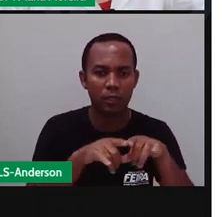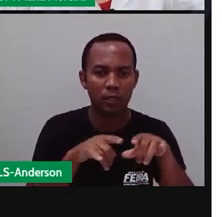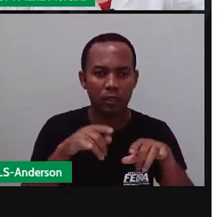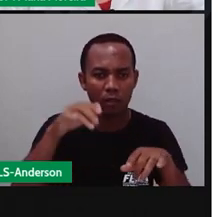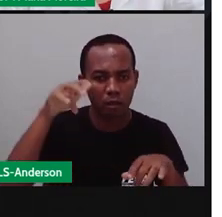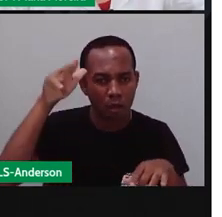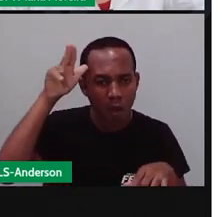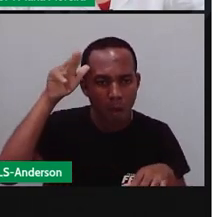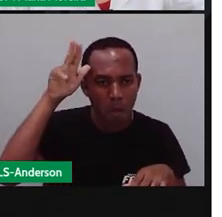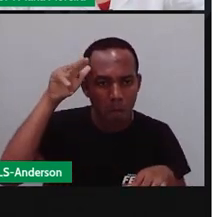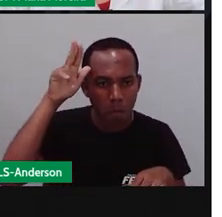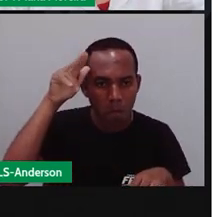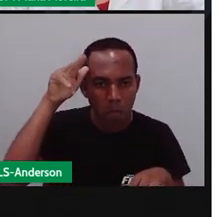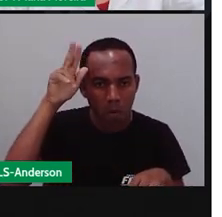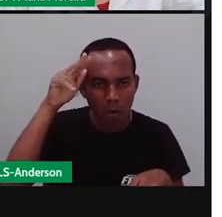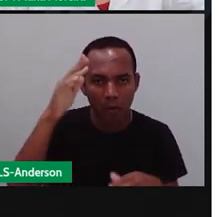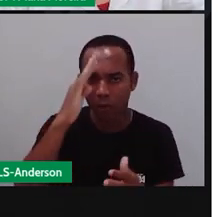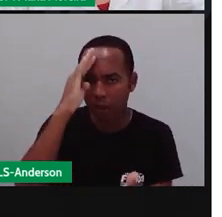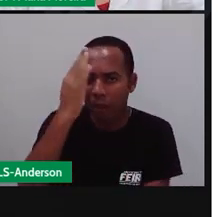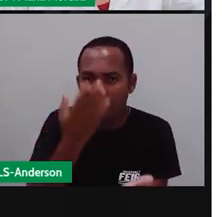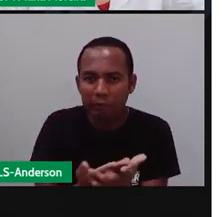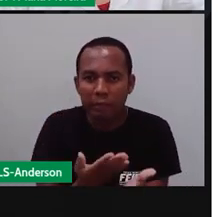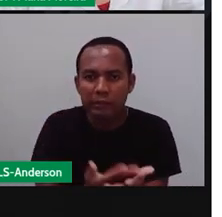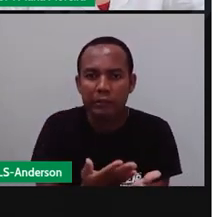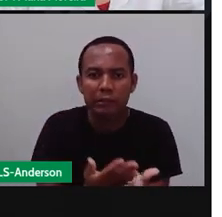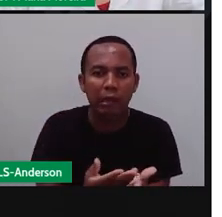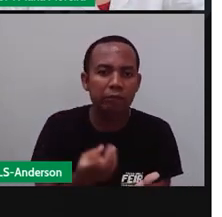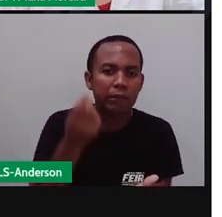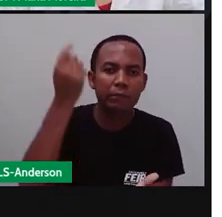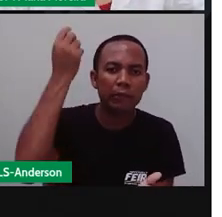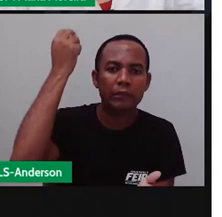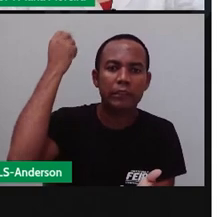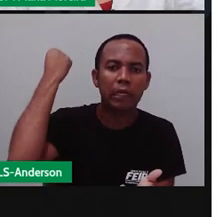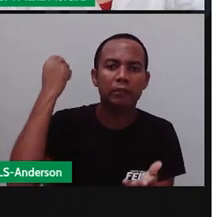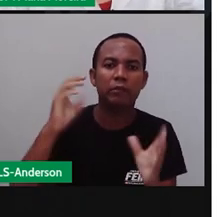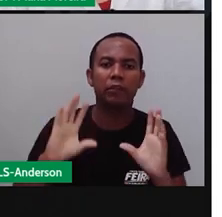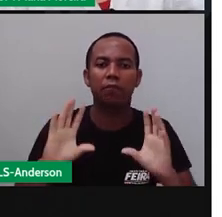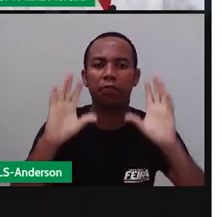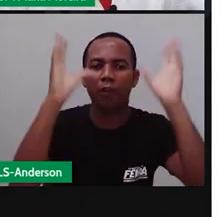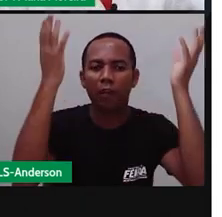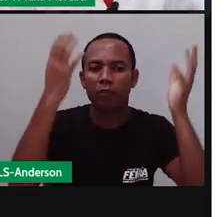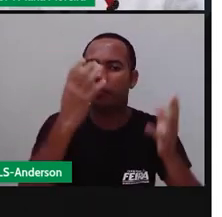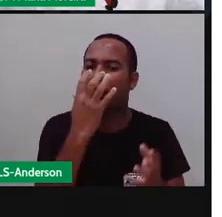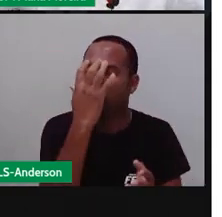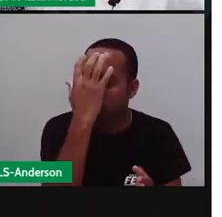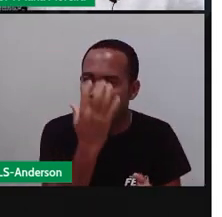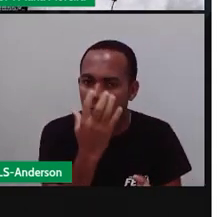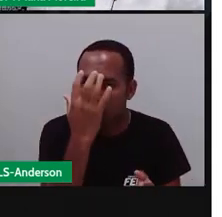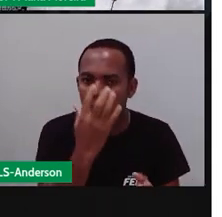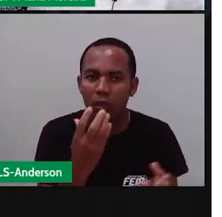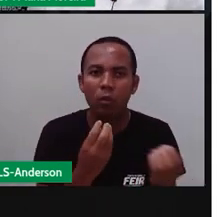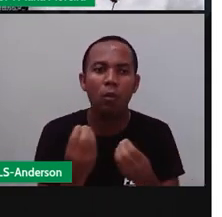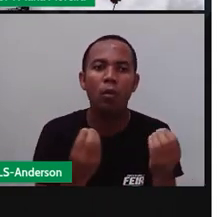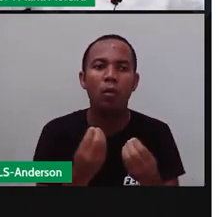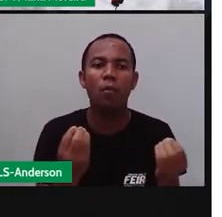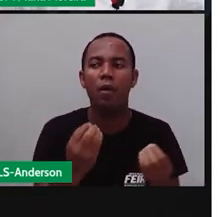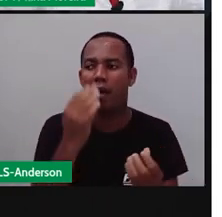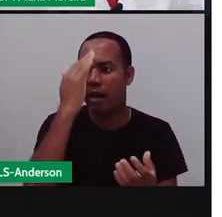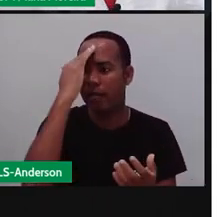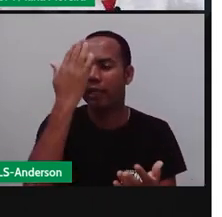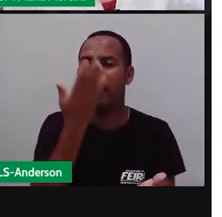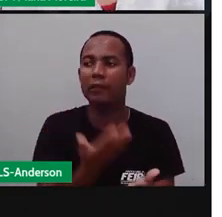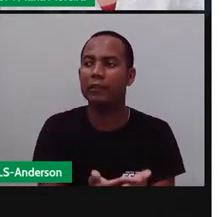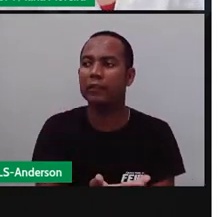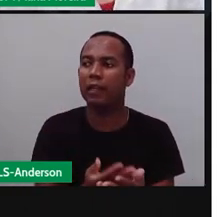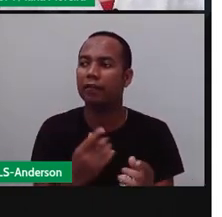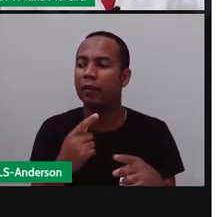festejos que se acredita estarem entre as origens do carnaval. Por que se acredita, né?